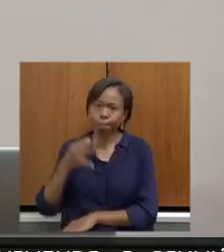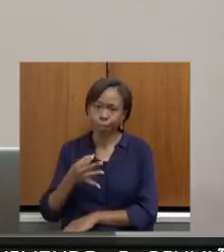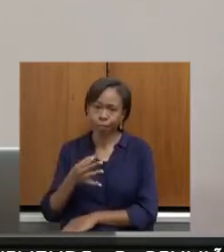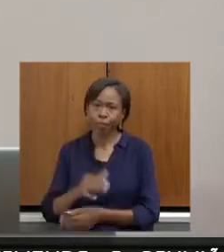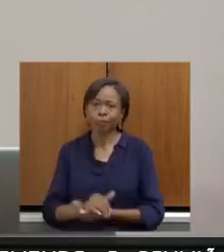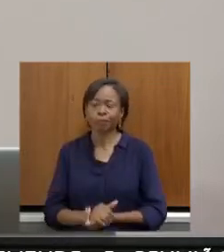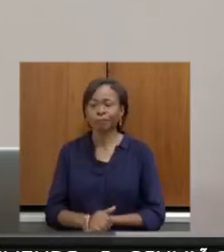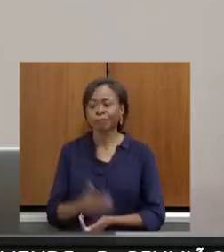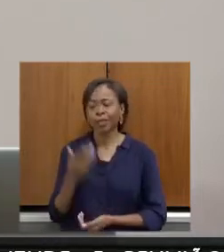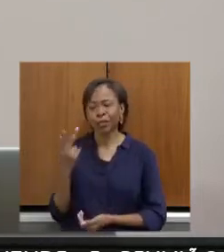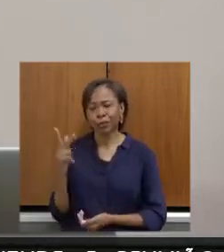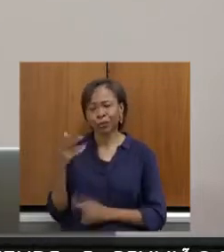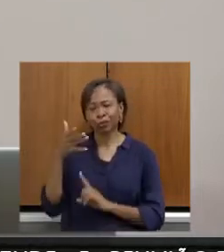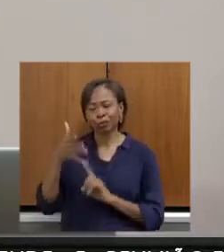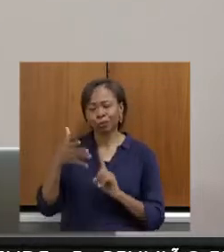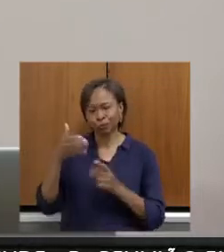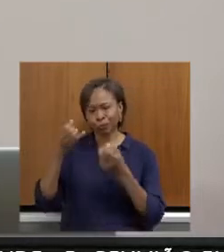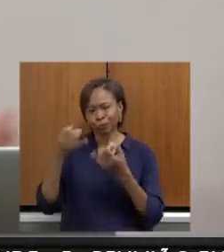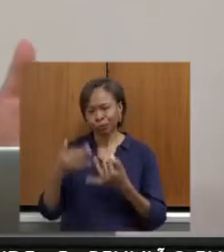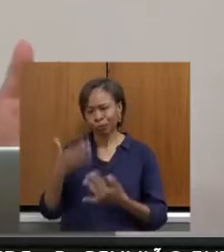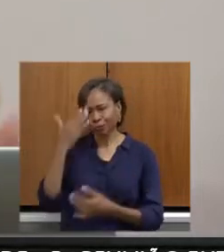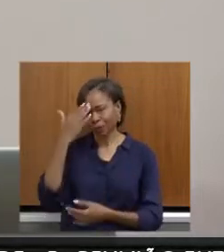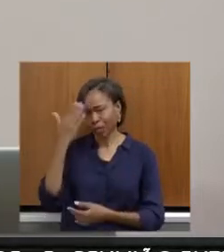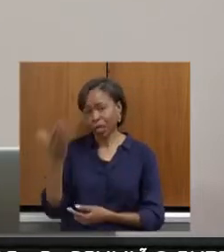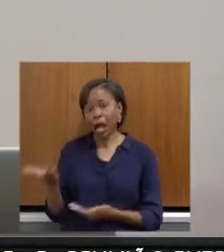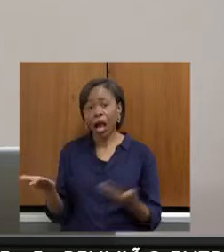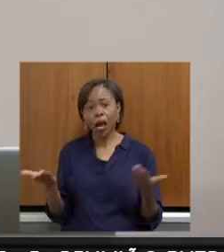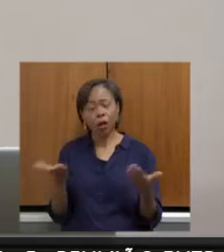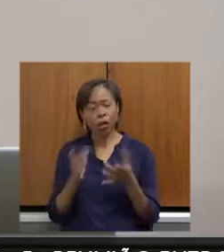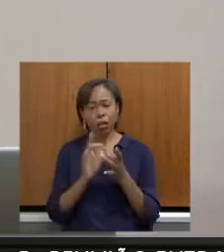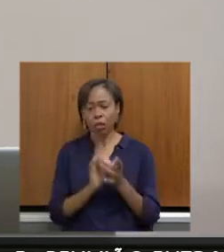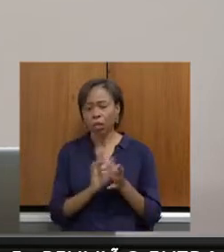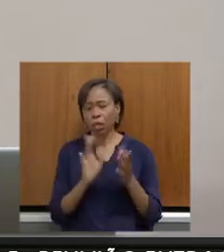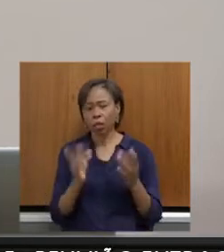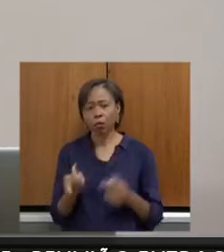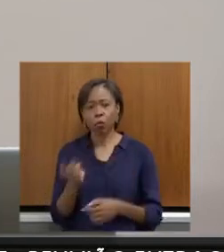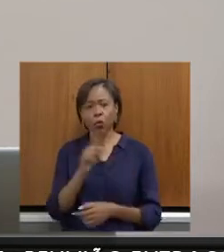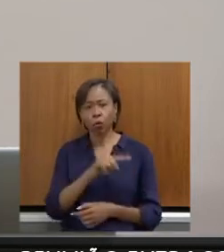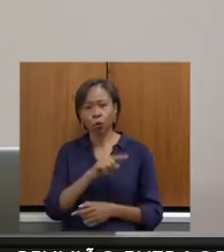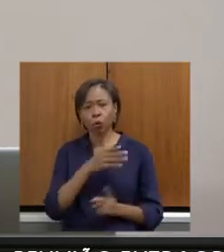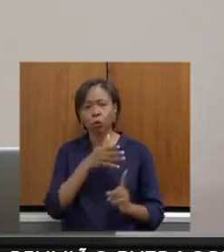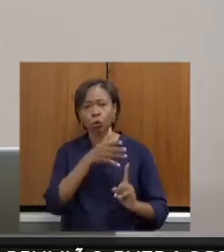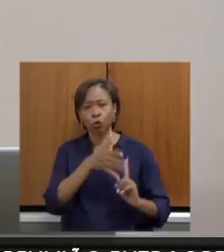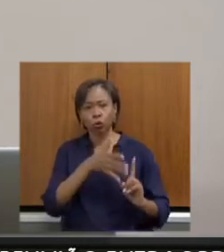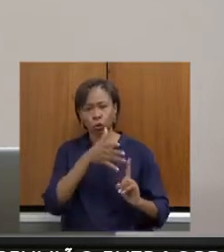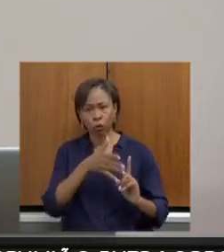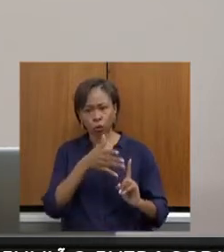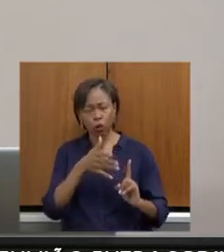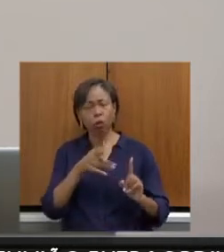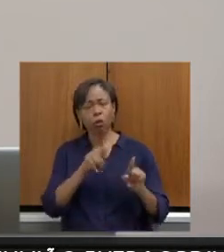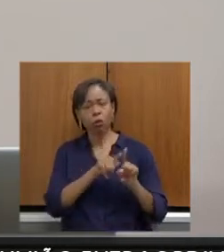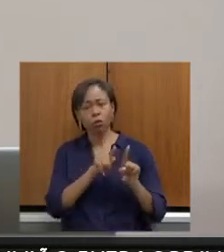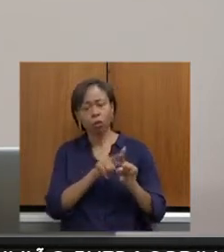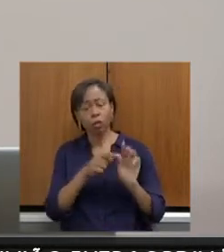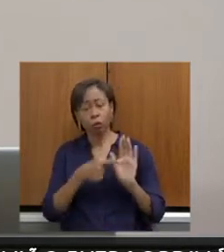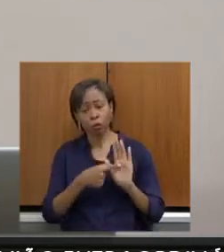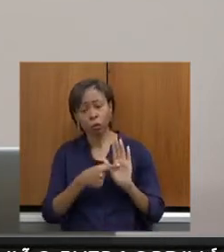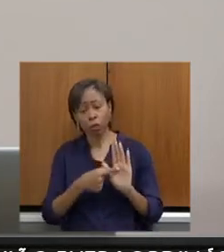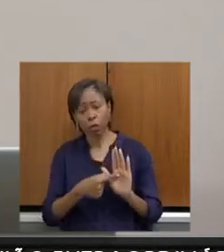Obrigado aí pela sua intervenção. E a palavra está aberta para o próximo, que vai também. Tenho certeza de não trazer dados que